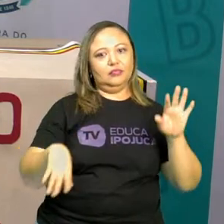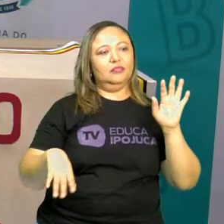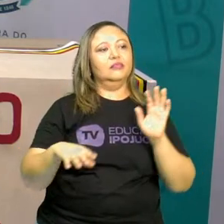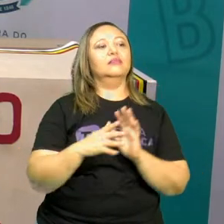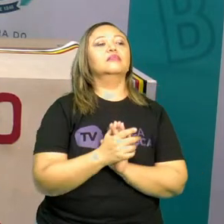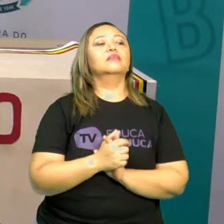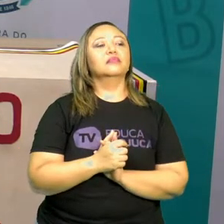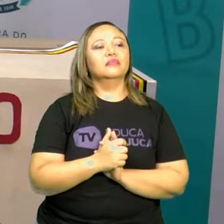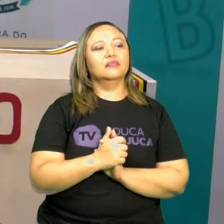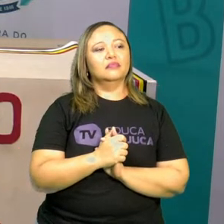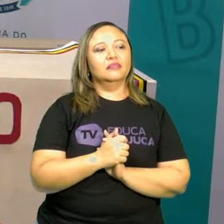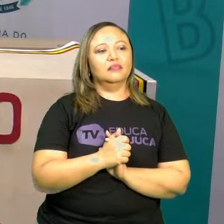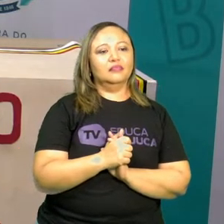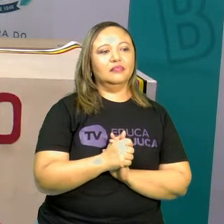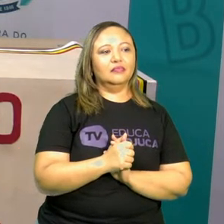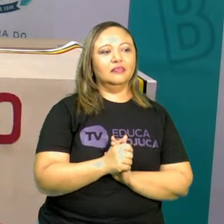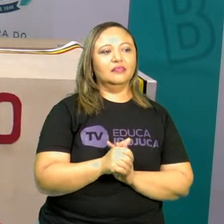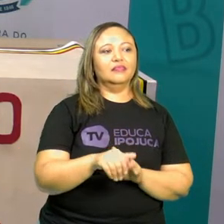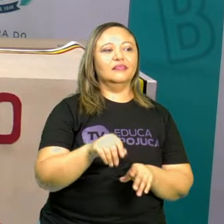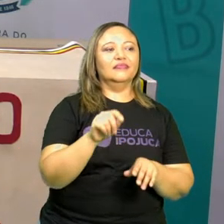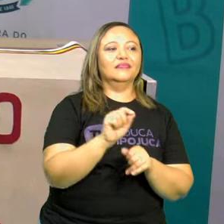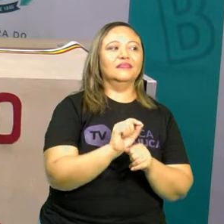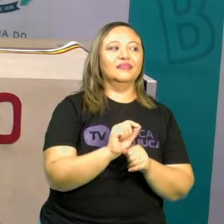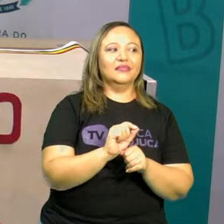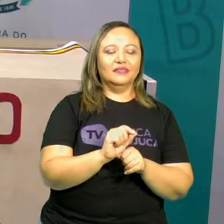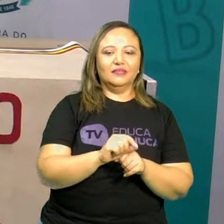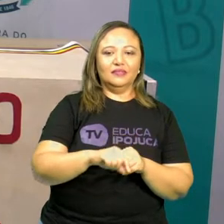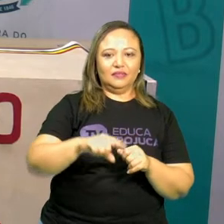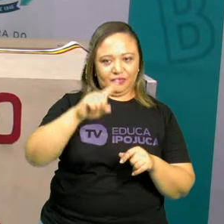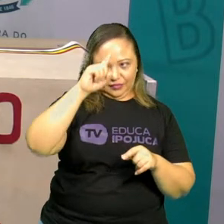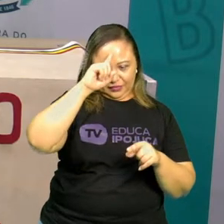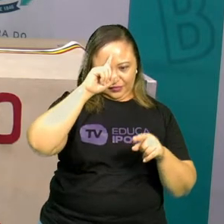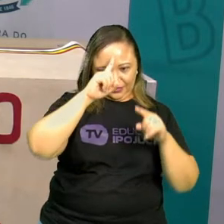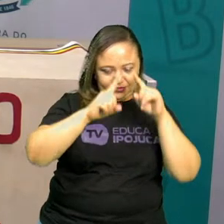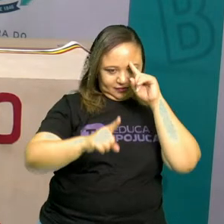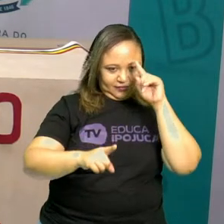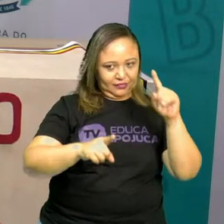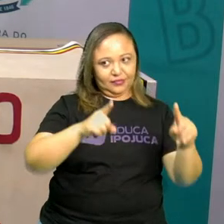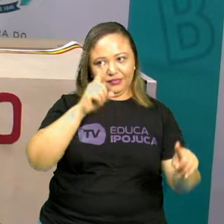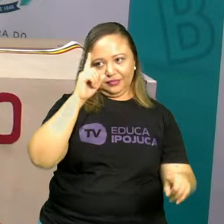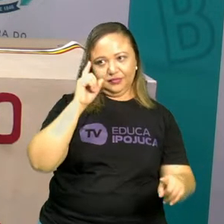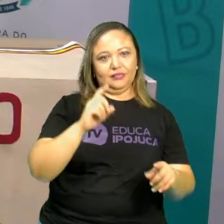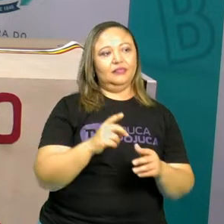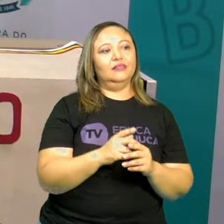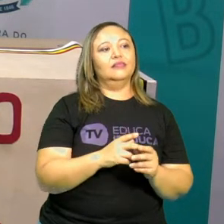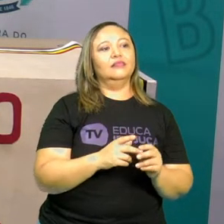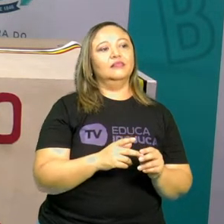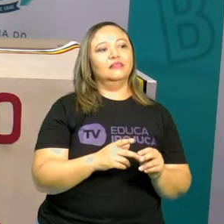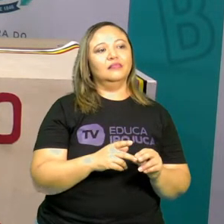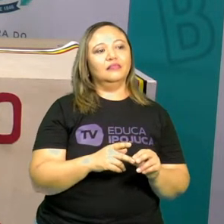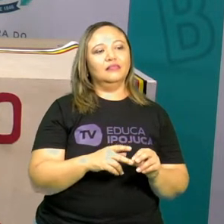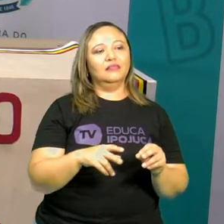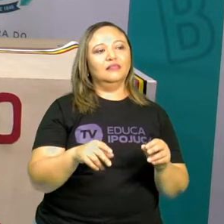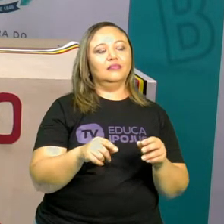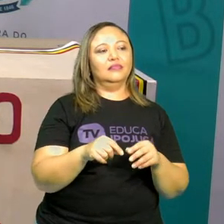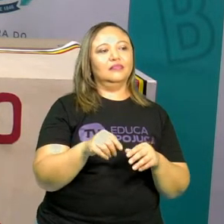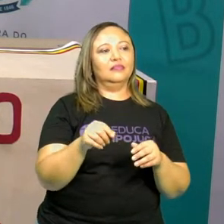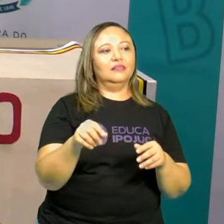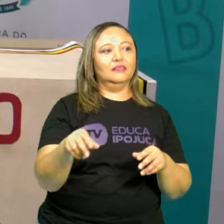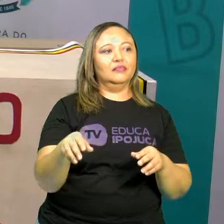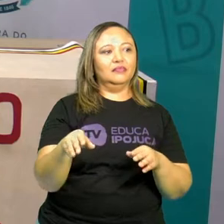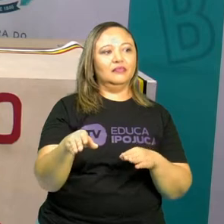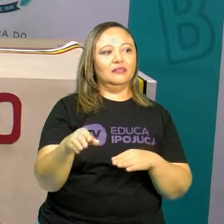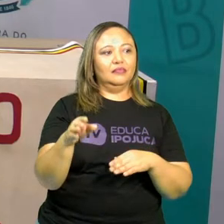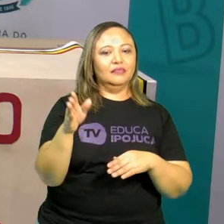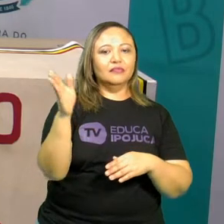ó. Pra movimentar o corpinho. E vamos ver mais o que o mestre mandou fazer. Mandou cruzar